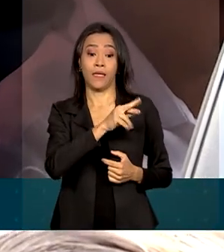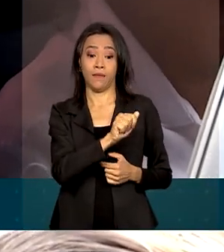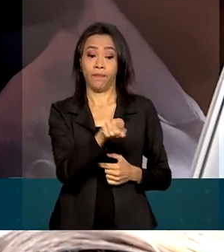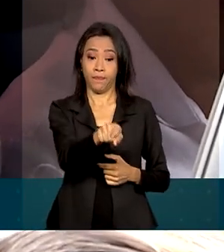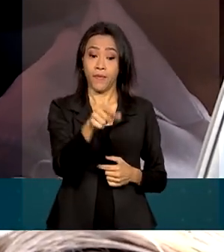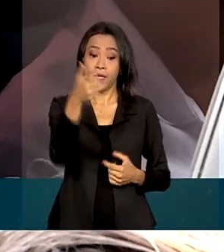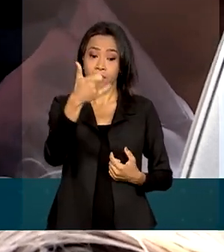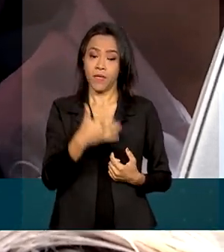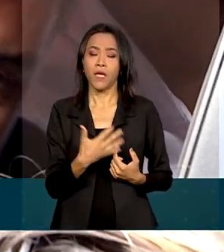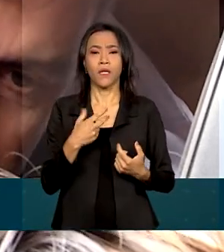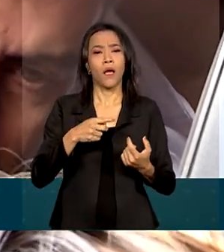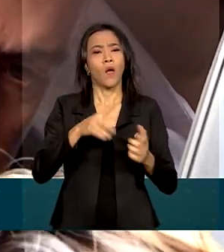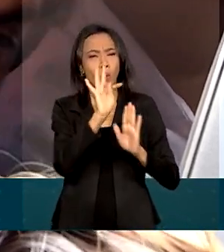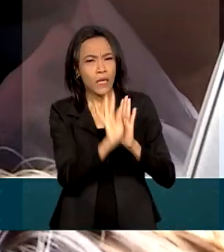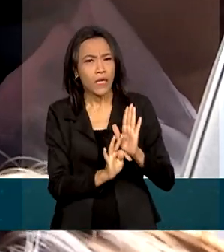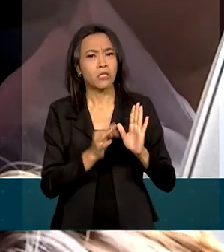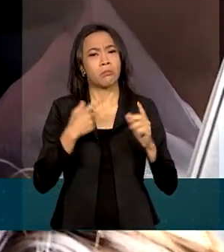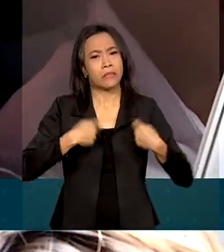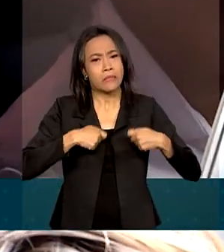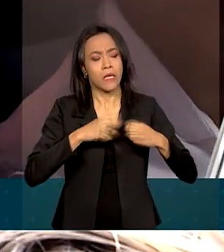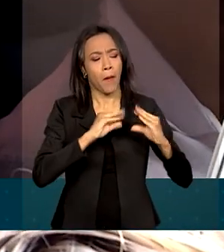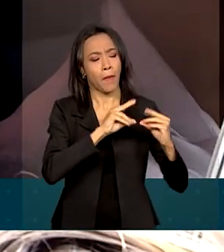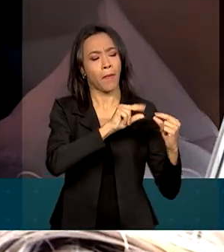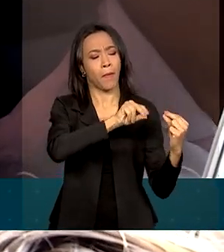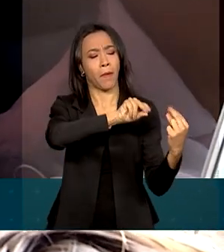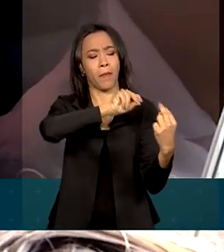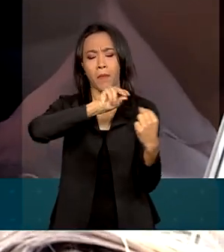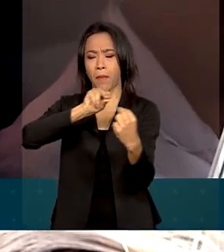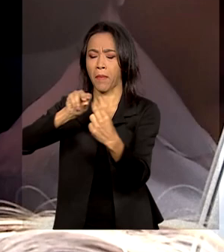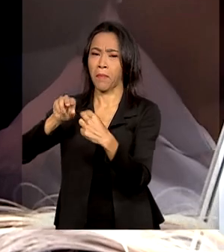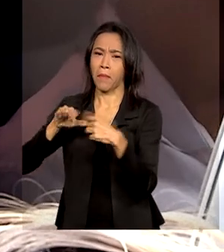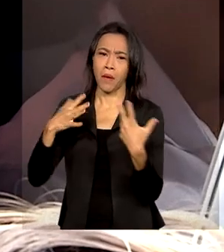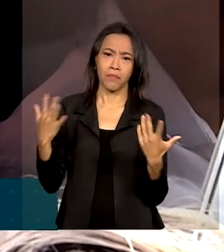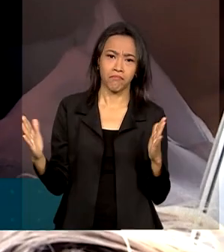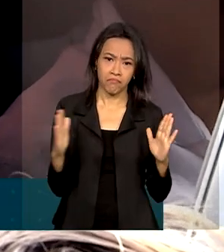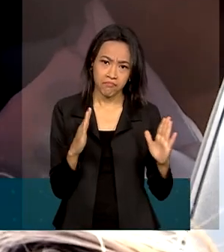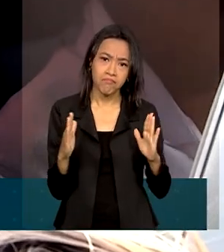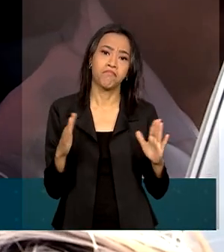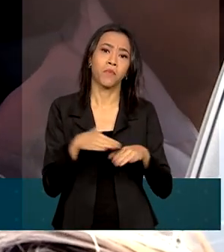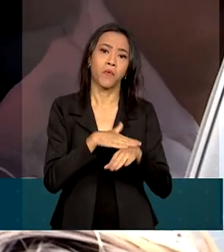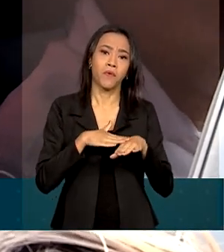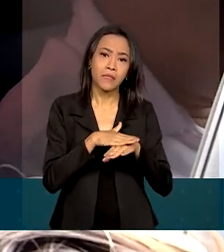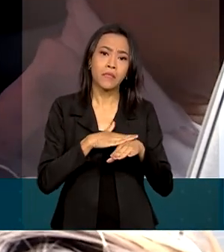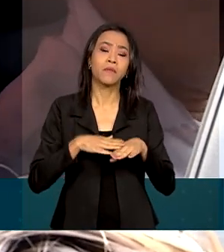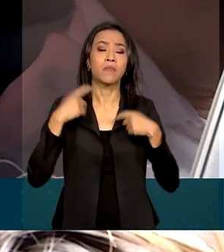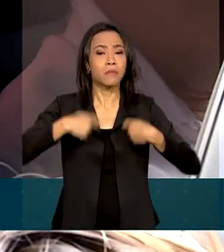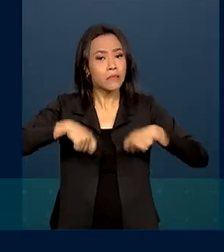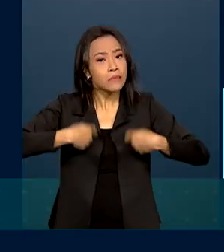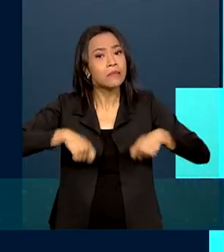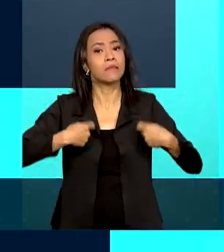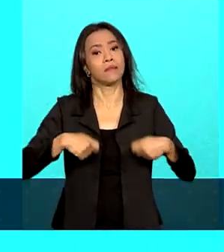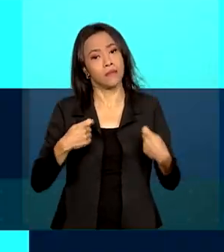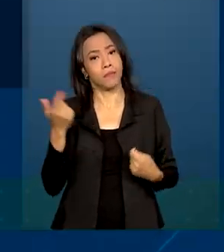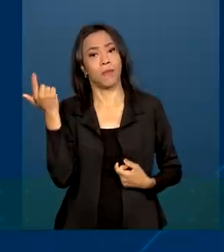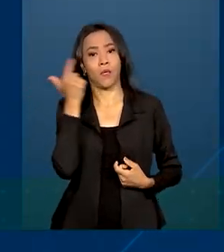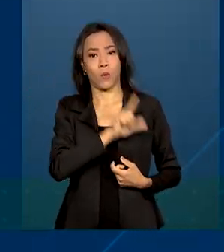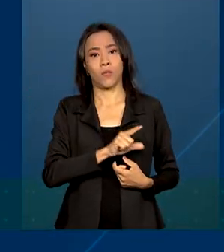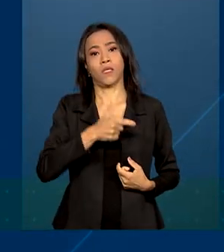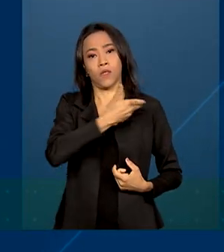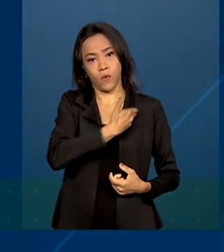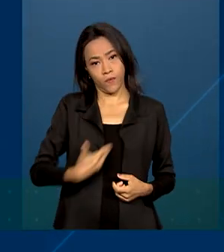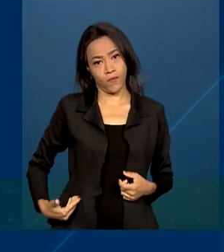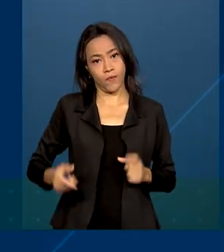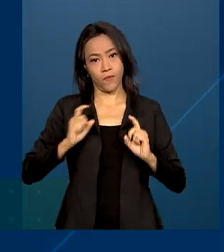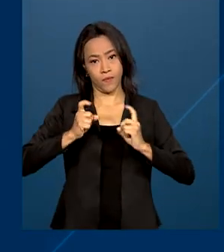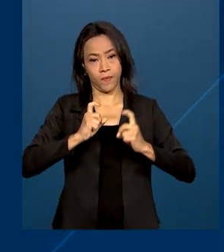conversa. Importante pode ser que seja de um ano, mas tem que dar governabilidade. Para aprovar a PEC